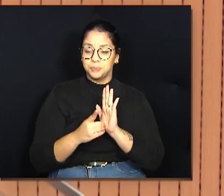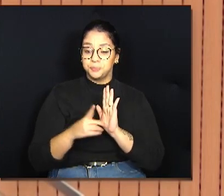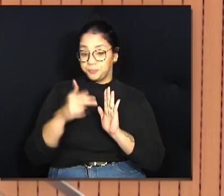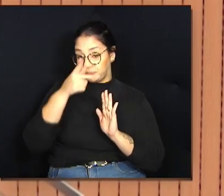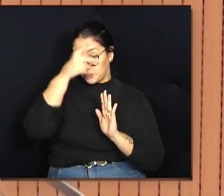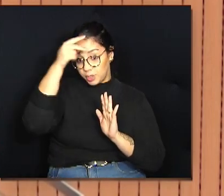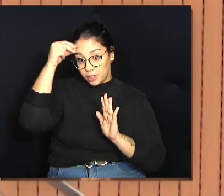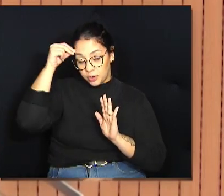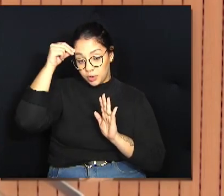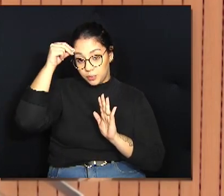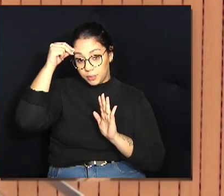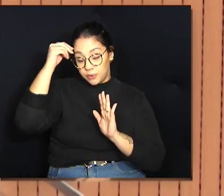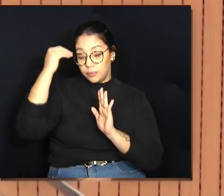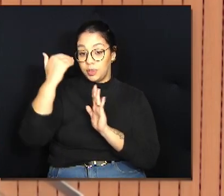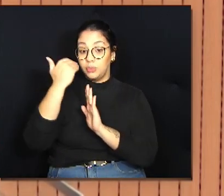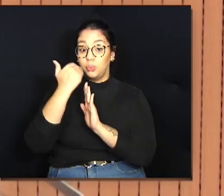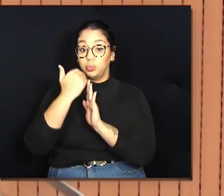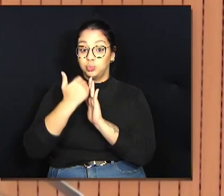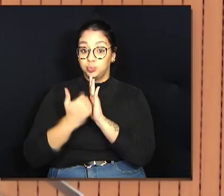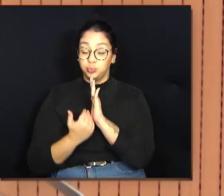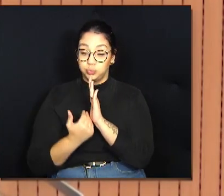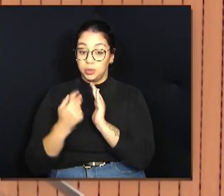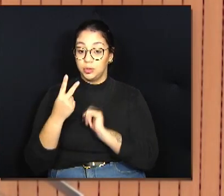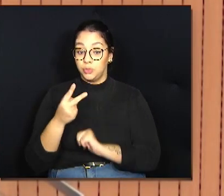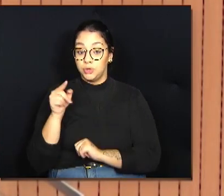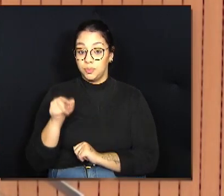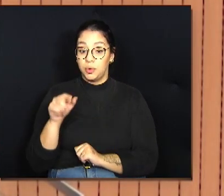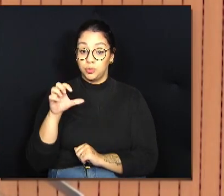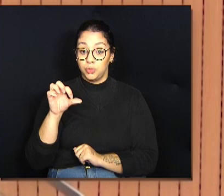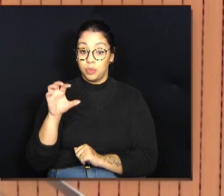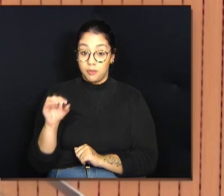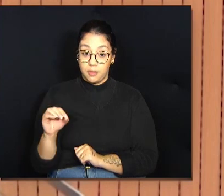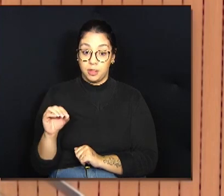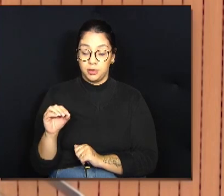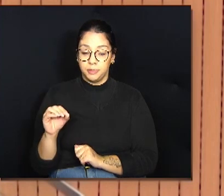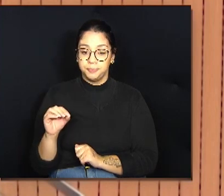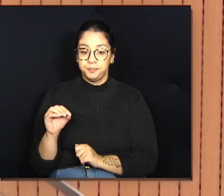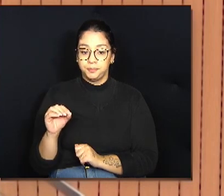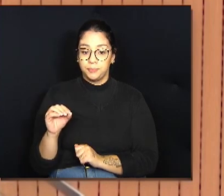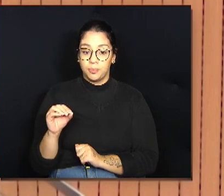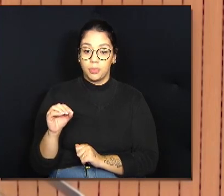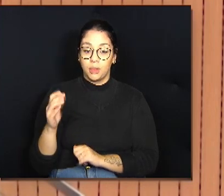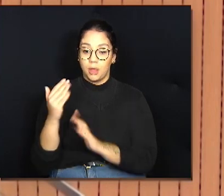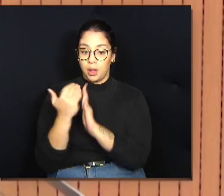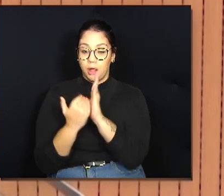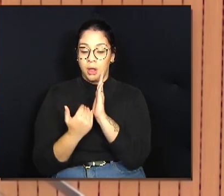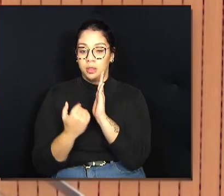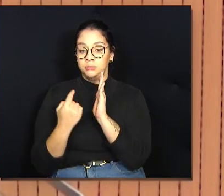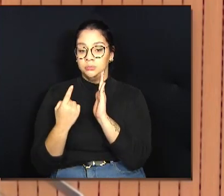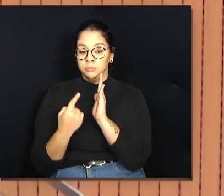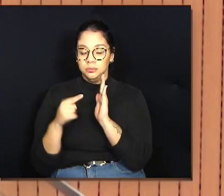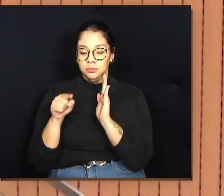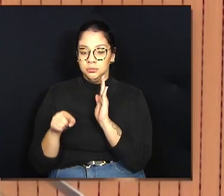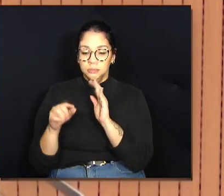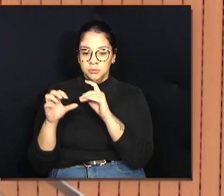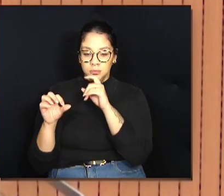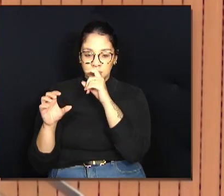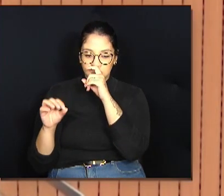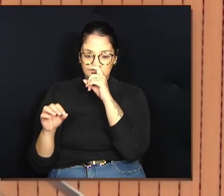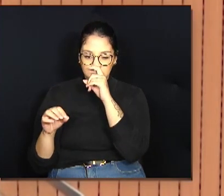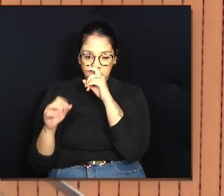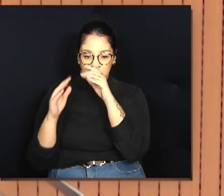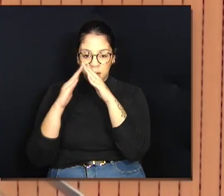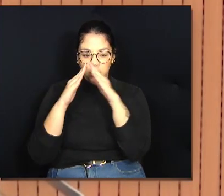diminuiu a alíquota de R$,90,00 para R 1,80,00, dos barracões